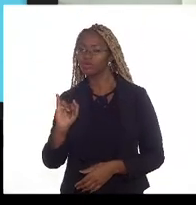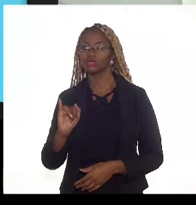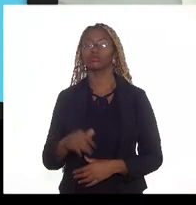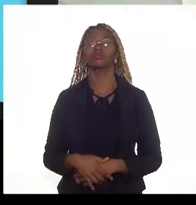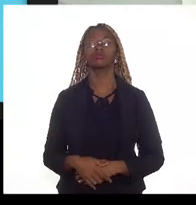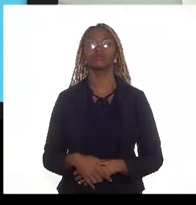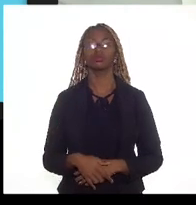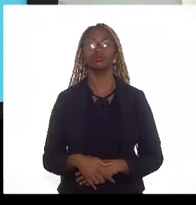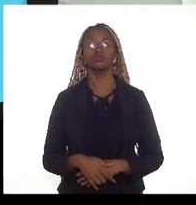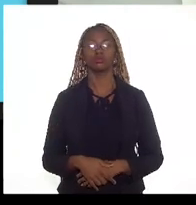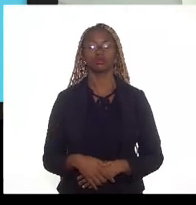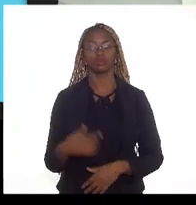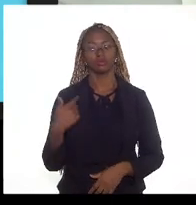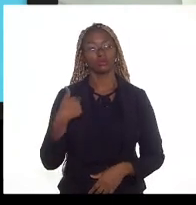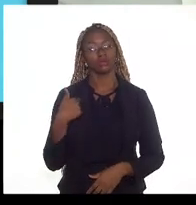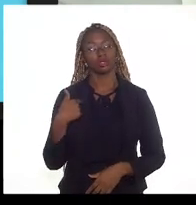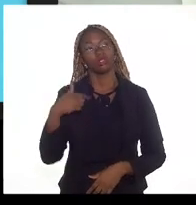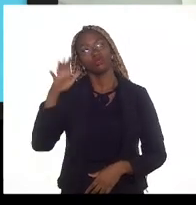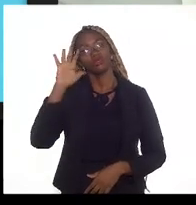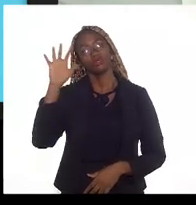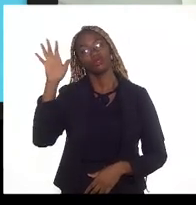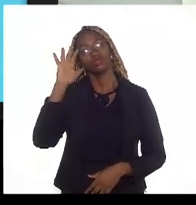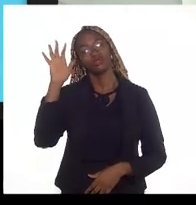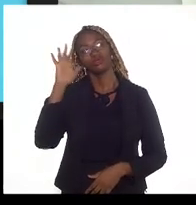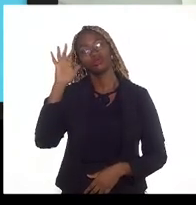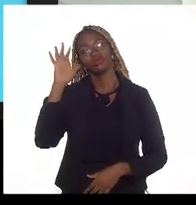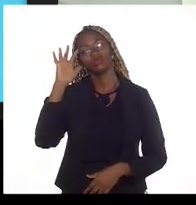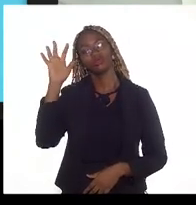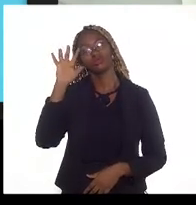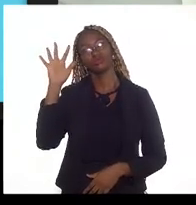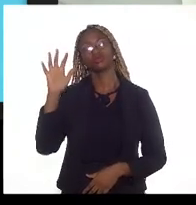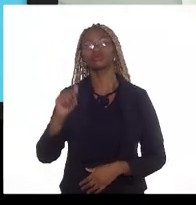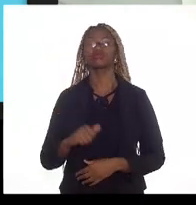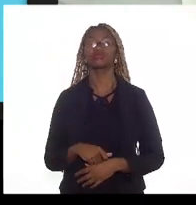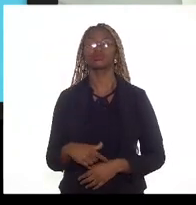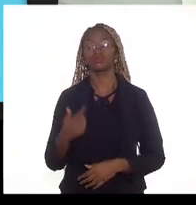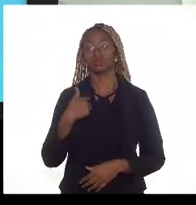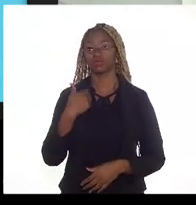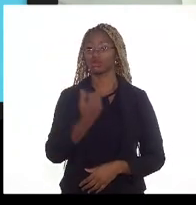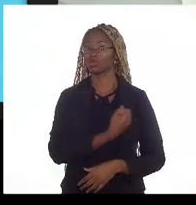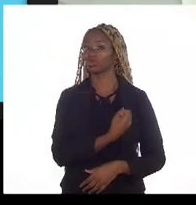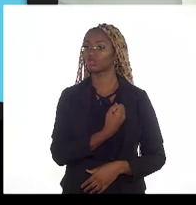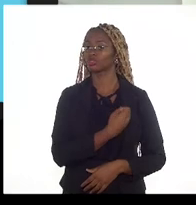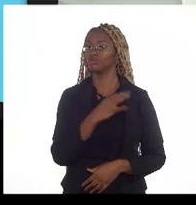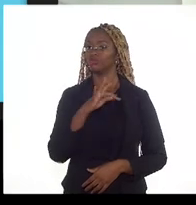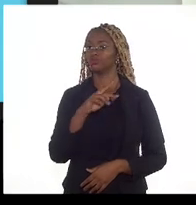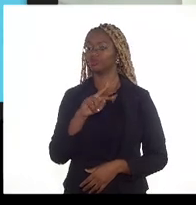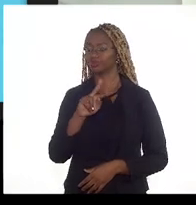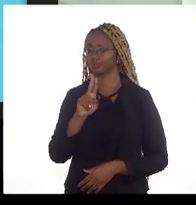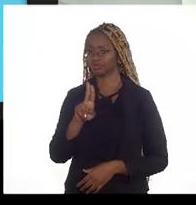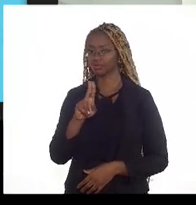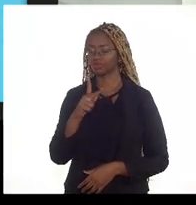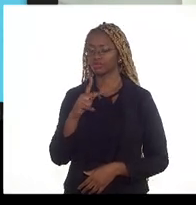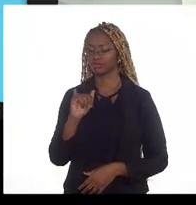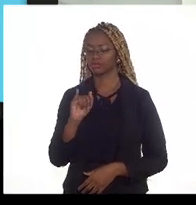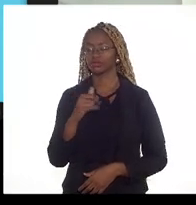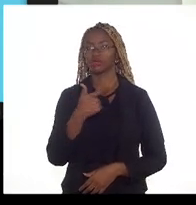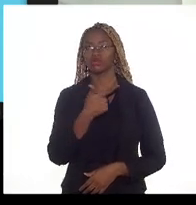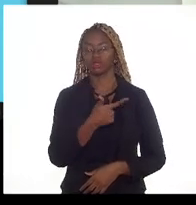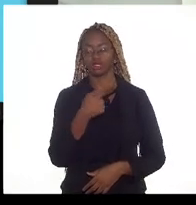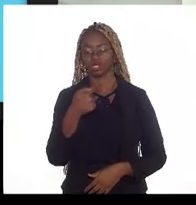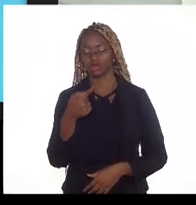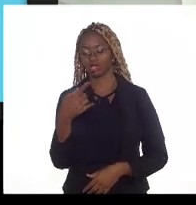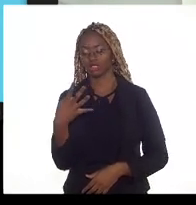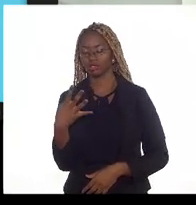eu fico imaginando eu eu tenho um número de Tupi de 274